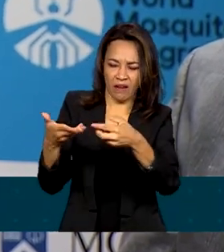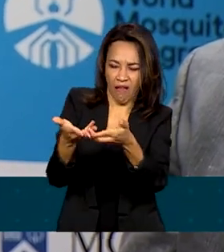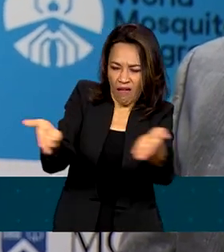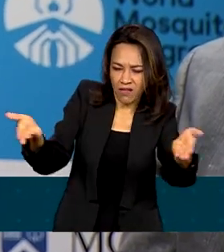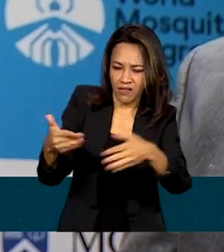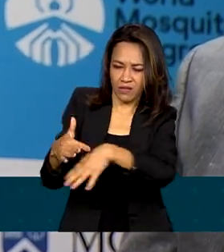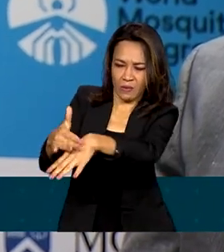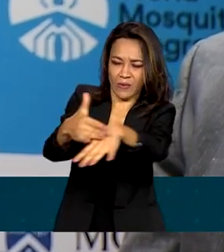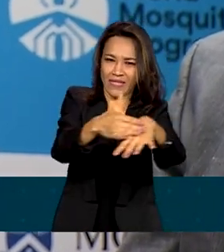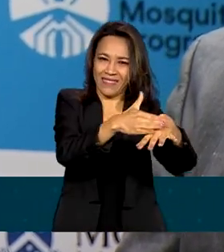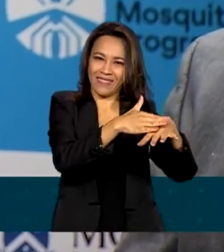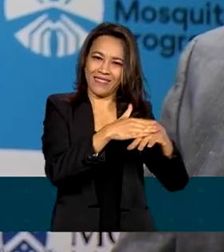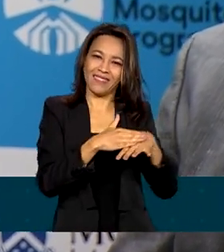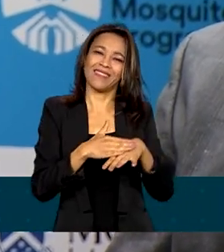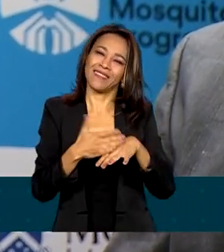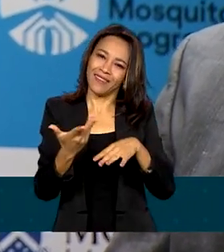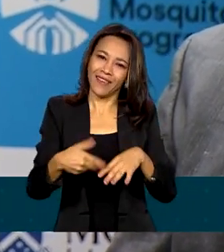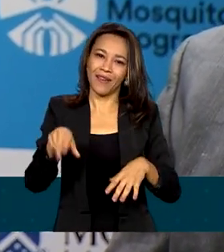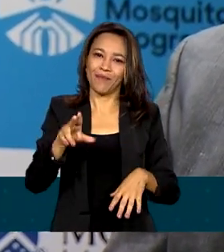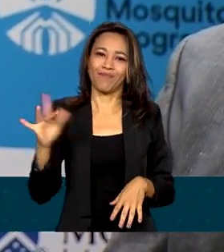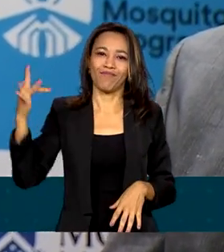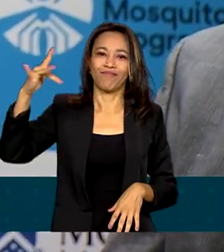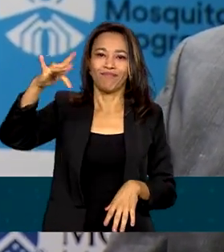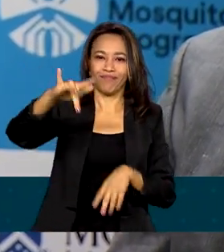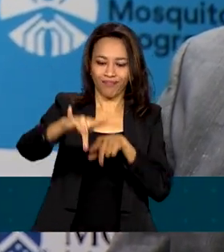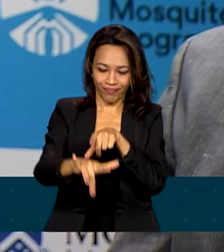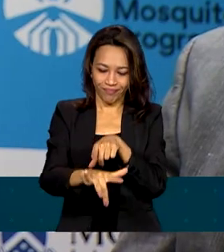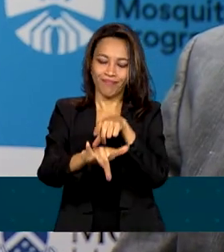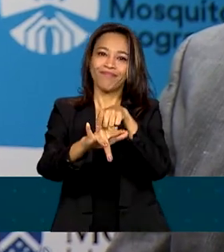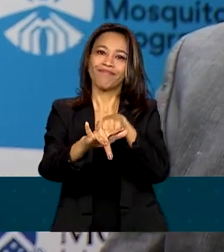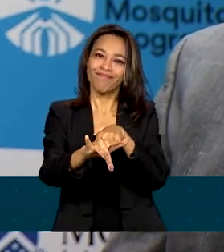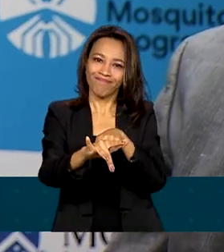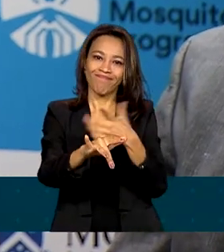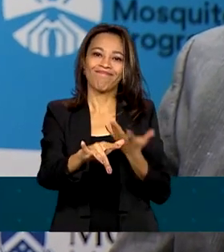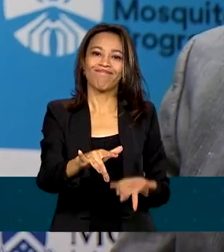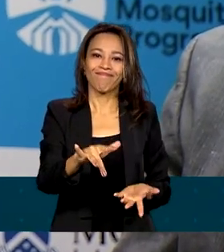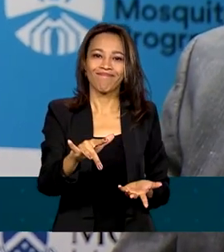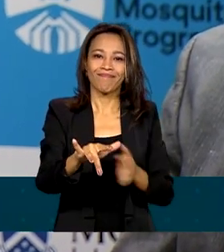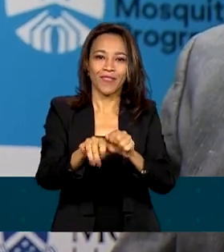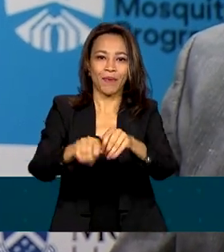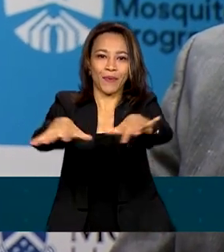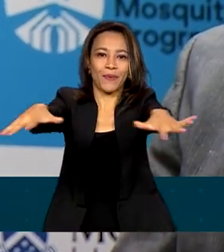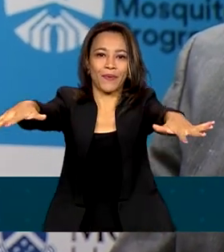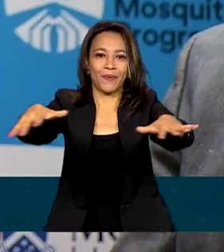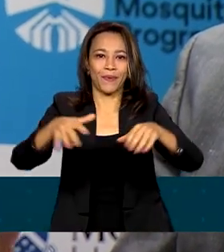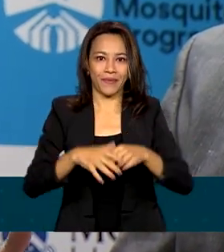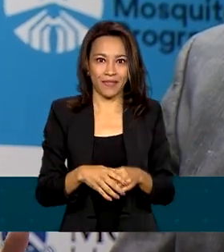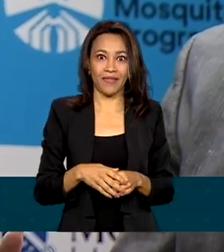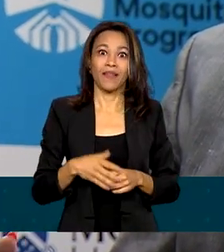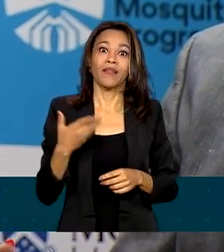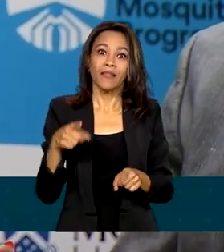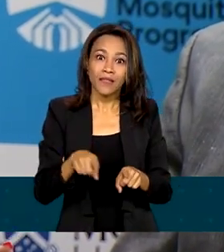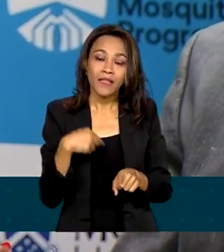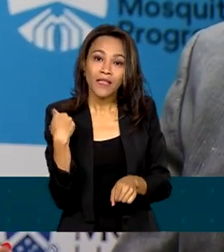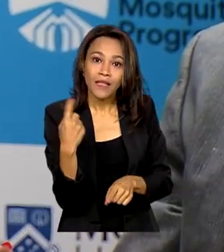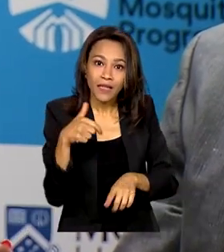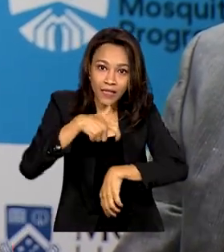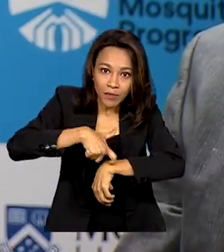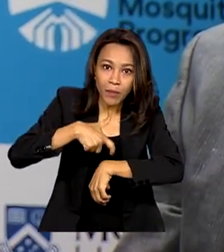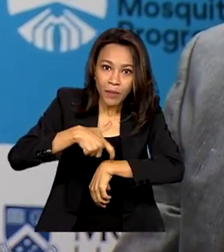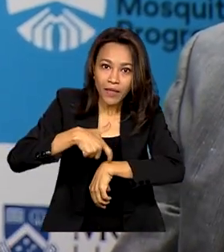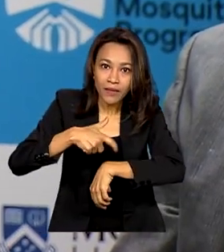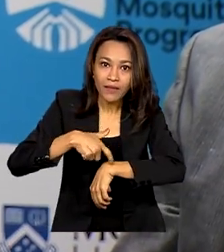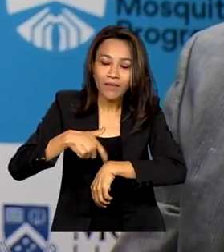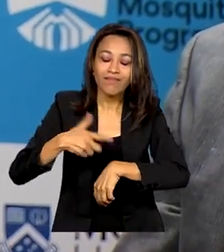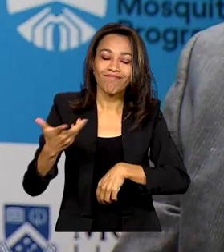que são transmitidas pelo Aedes aegypti e por vetores tão importantes que estamos, nesse momento,